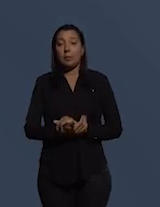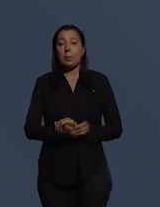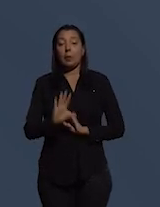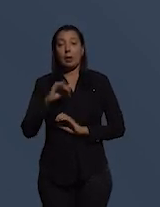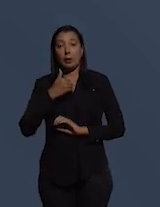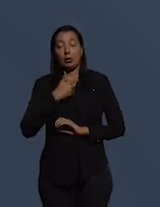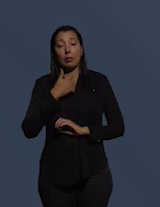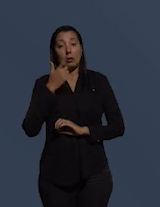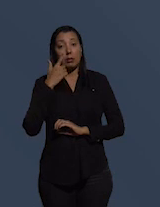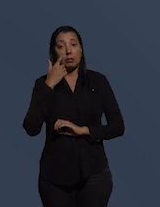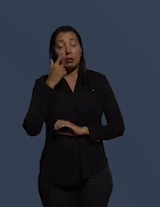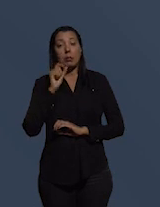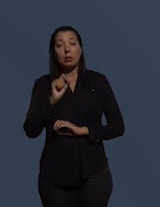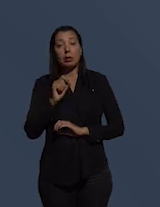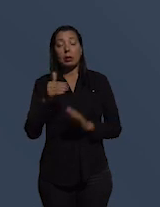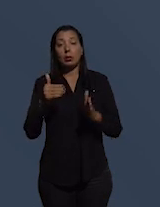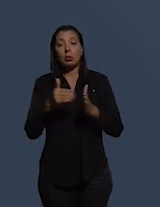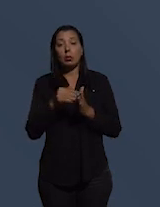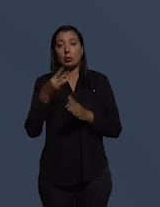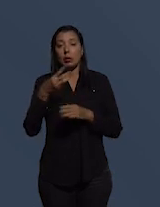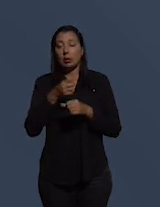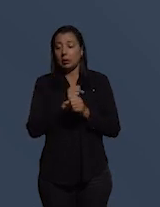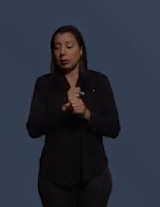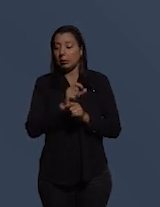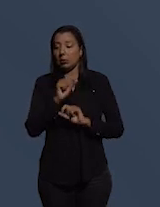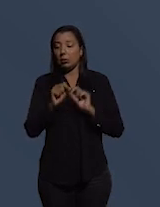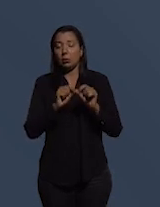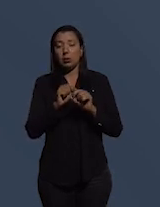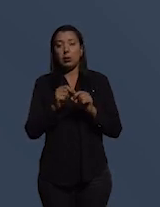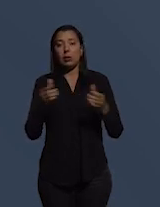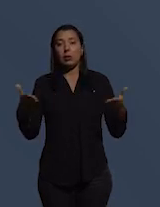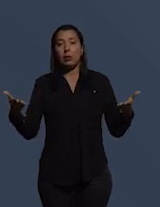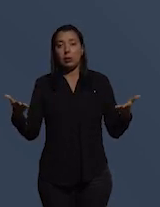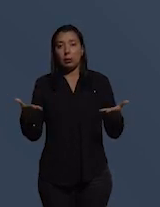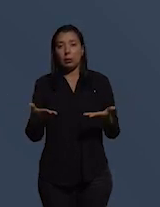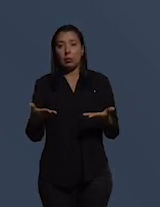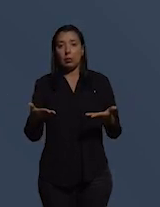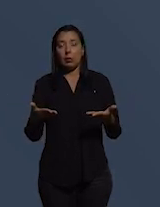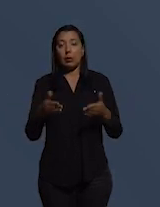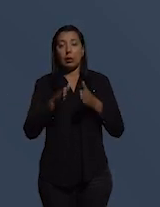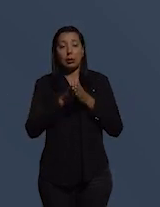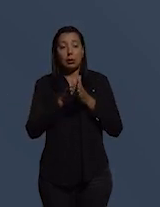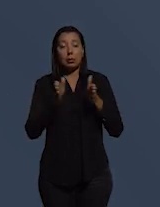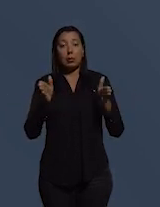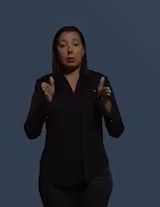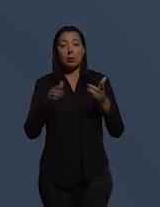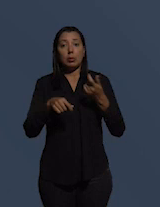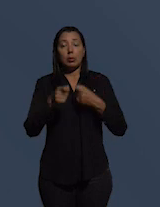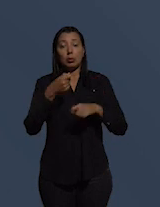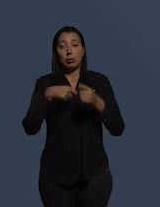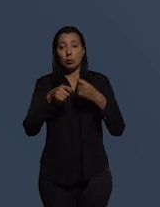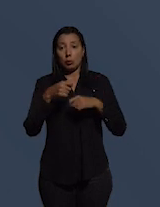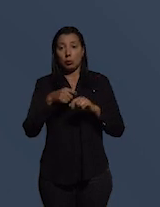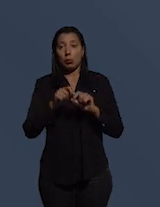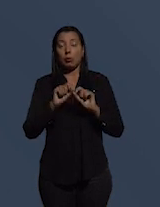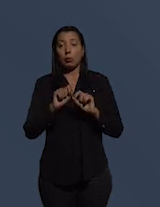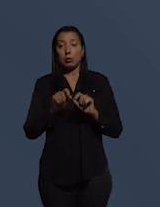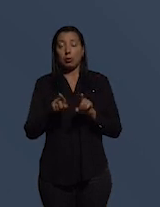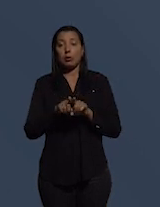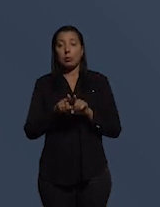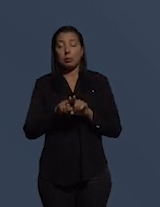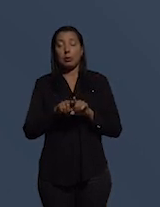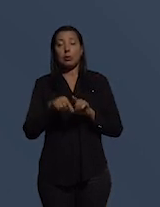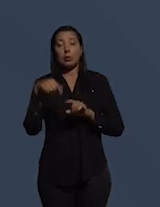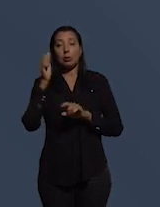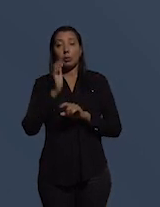vemos nos últimos três anos as tendências de abertura de negócios de comércio o